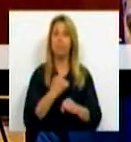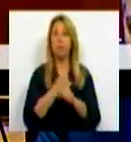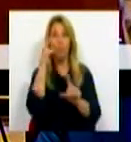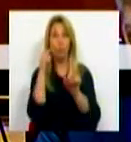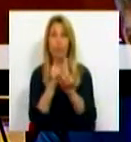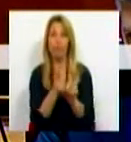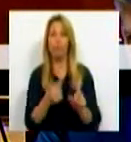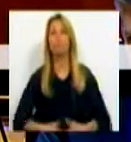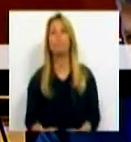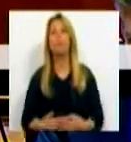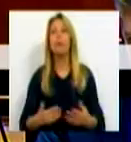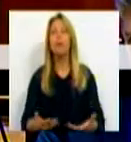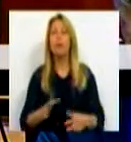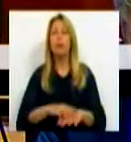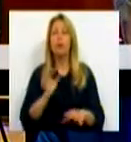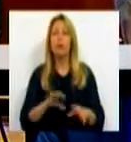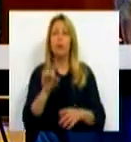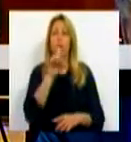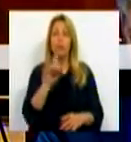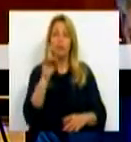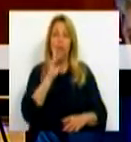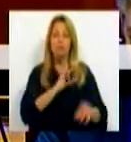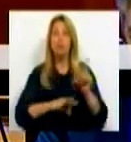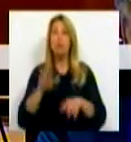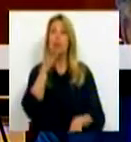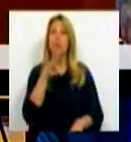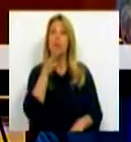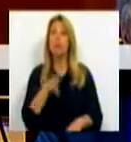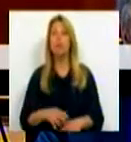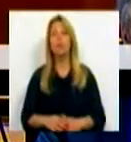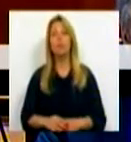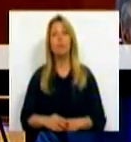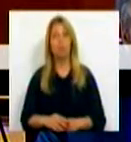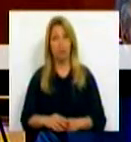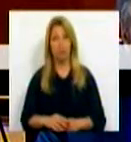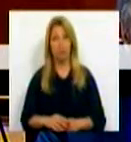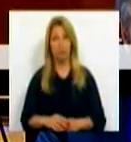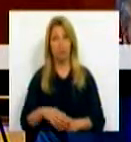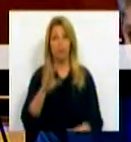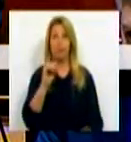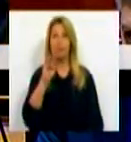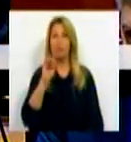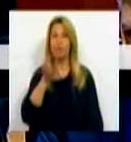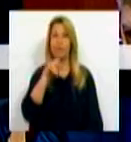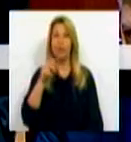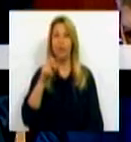Relativamente às questões que a Sra. Deputada Susana Amador